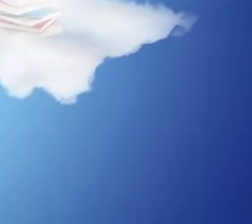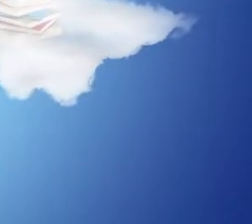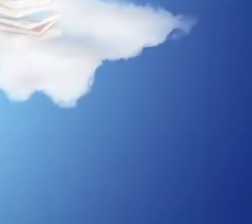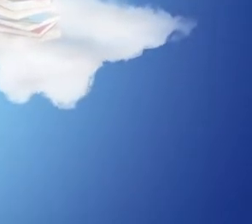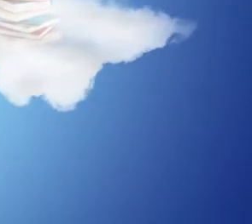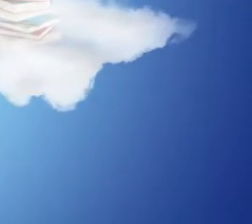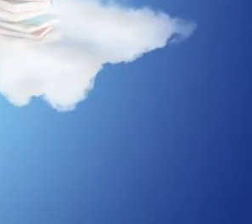E aí Obrigado.